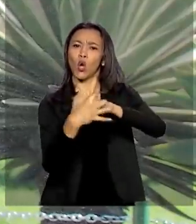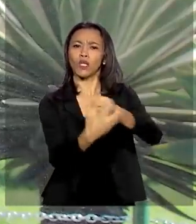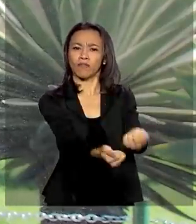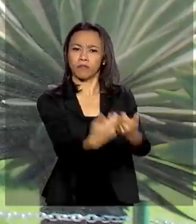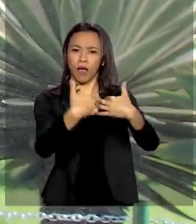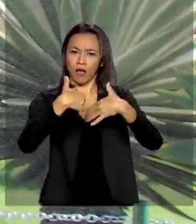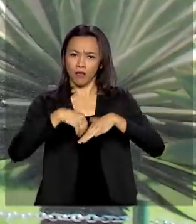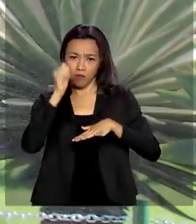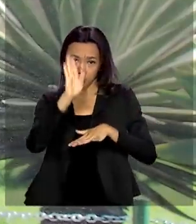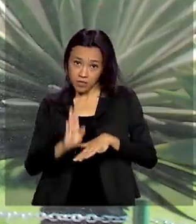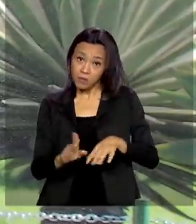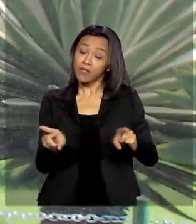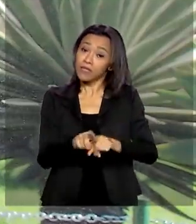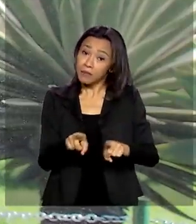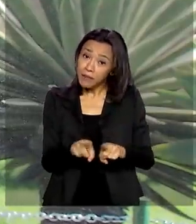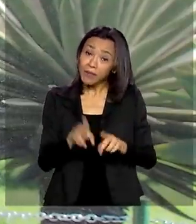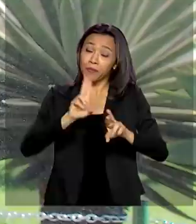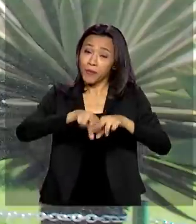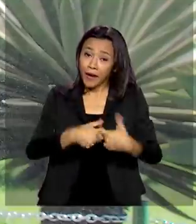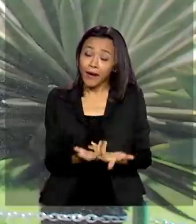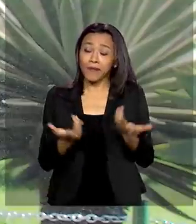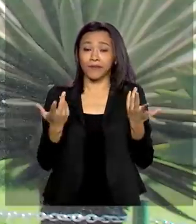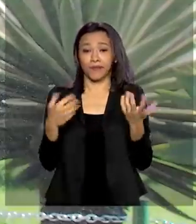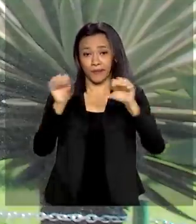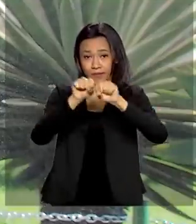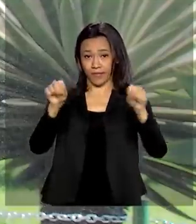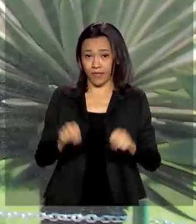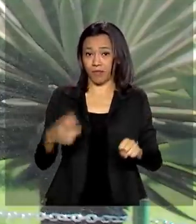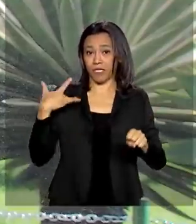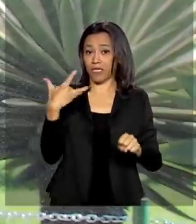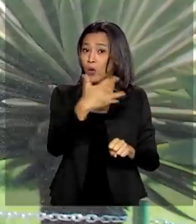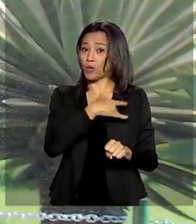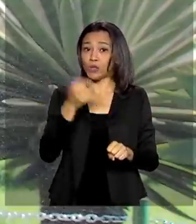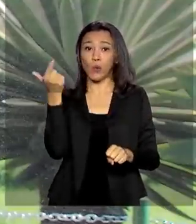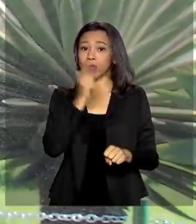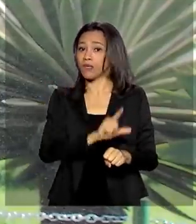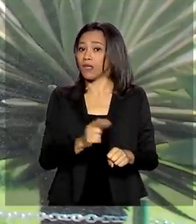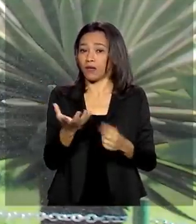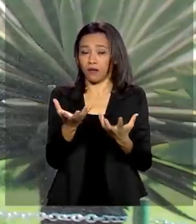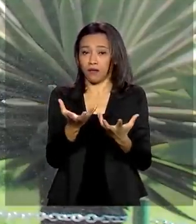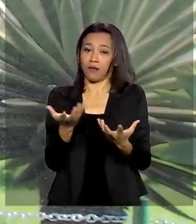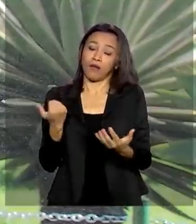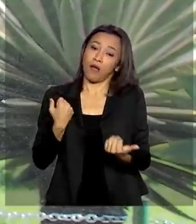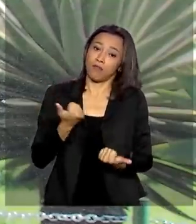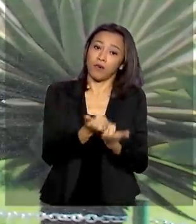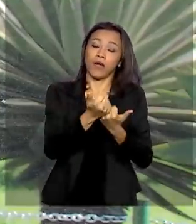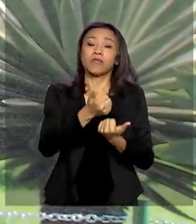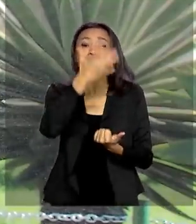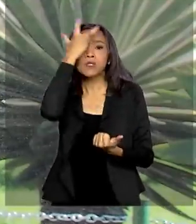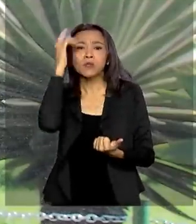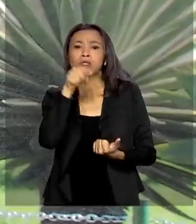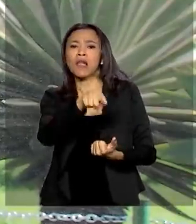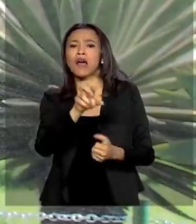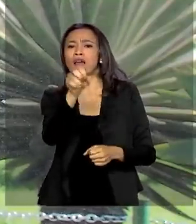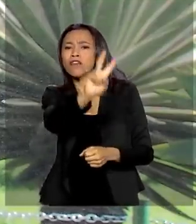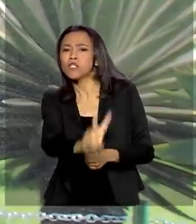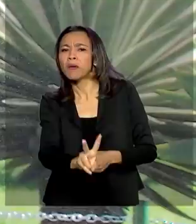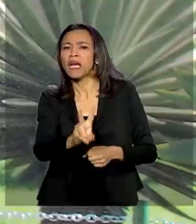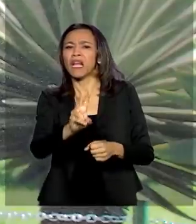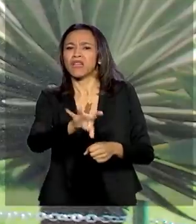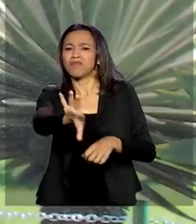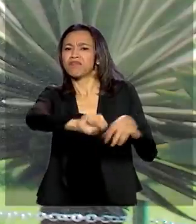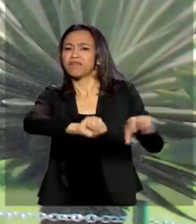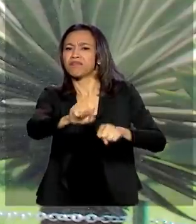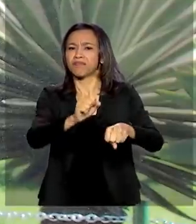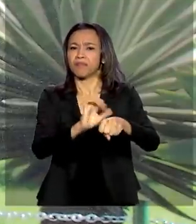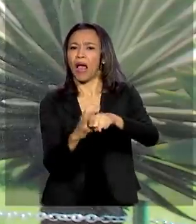dificuldades do sistema de saúde em receber e atender estrangeiros infectados. Tem algumas exceções. O tráfego entre os dois